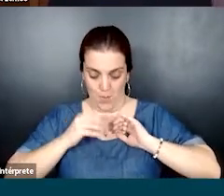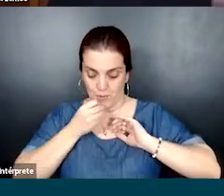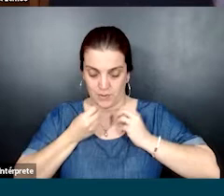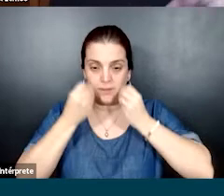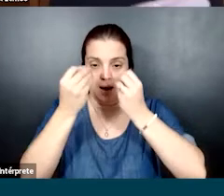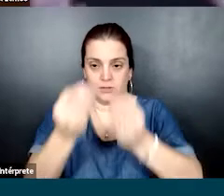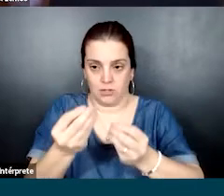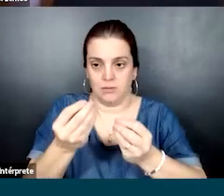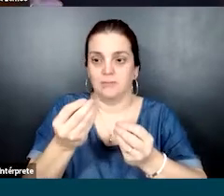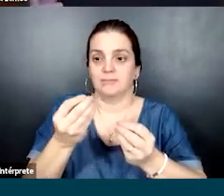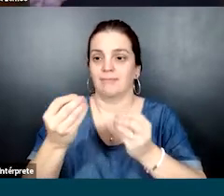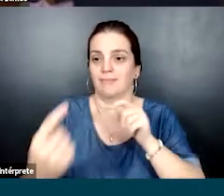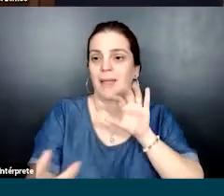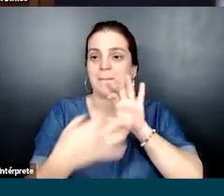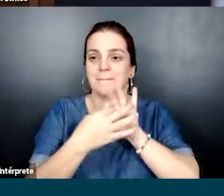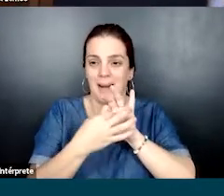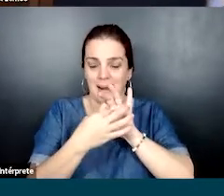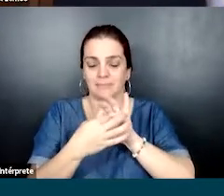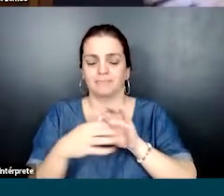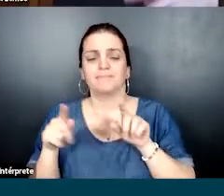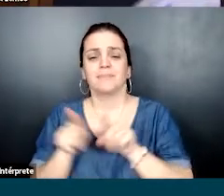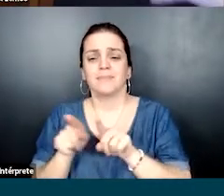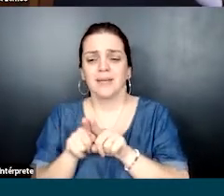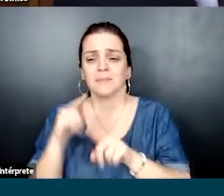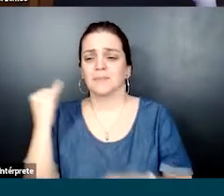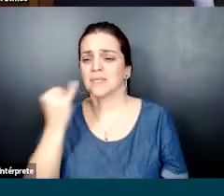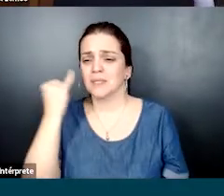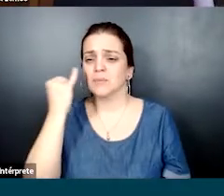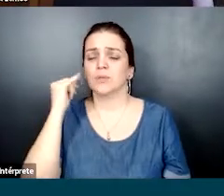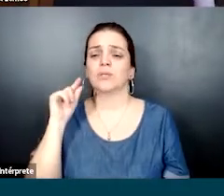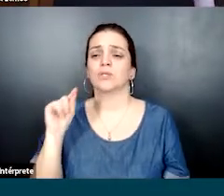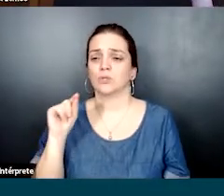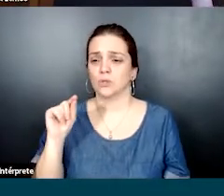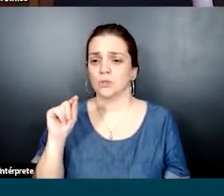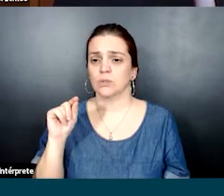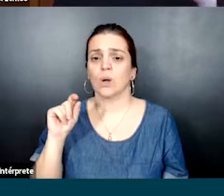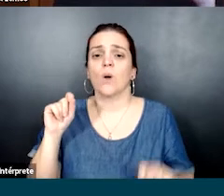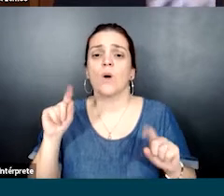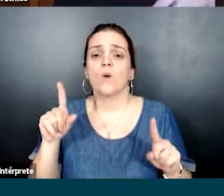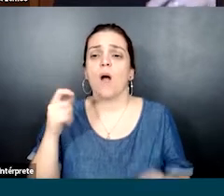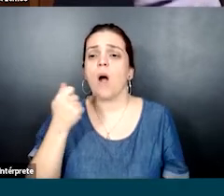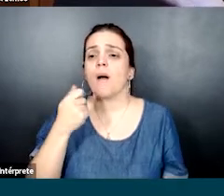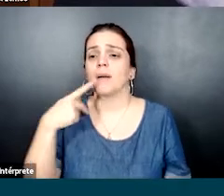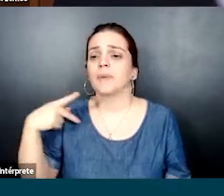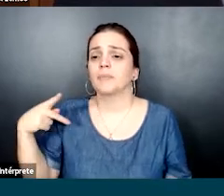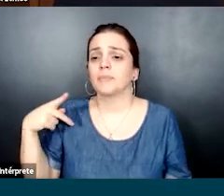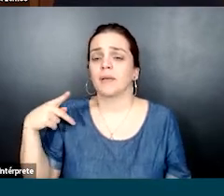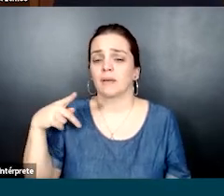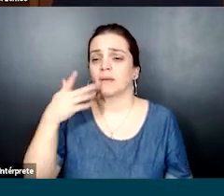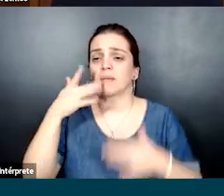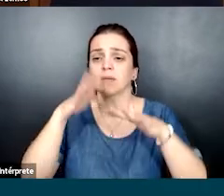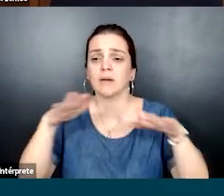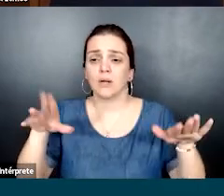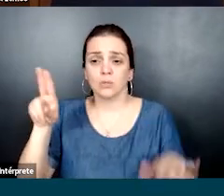criar essa solução que fizesse sentido para todas as envolvidas. Além disso, uma outra coisa que era muito importante aqui, era a gente entender quais eram os